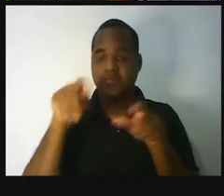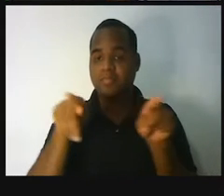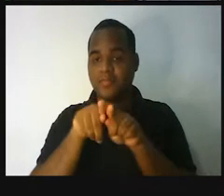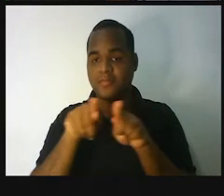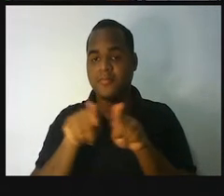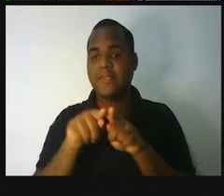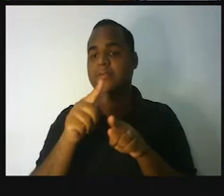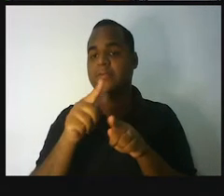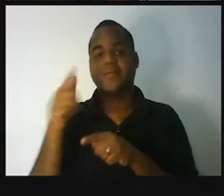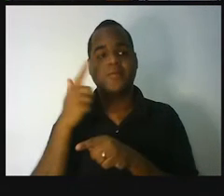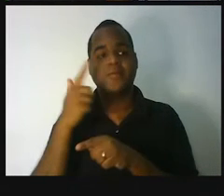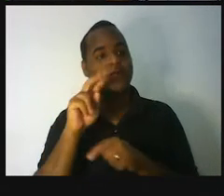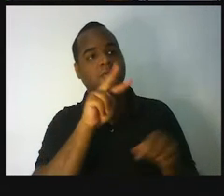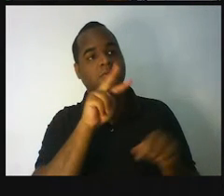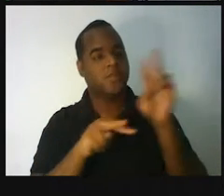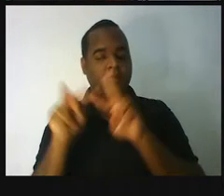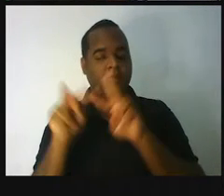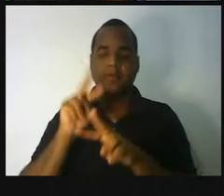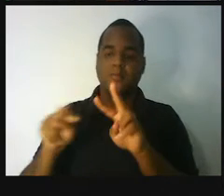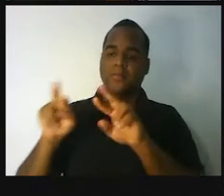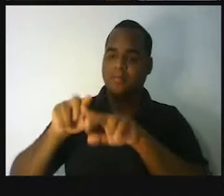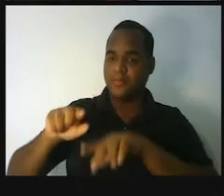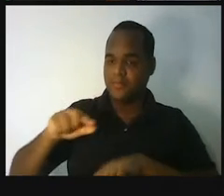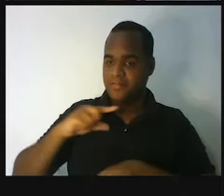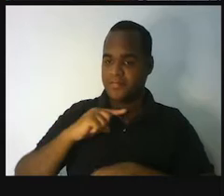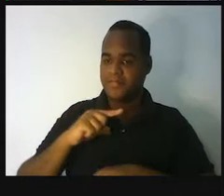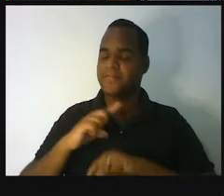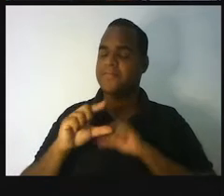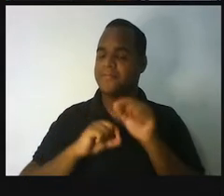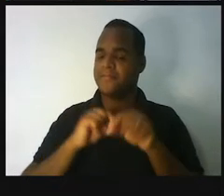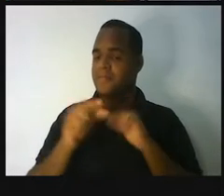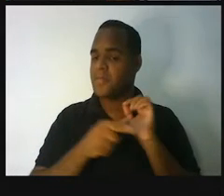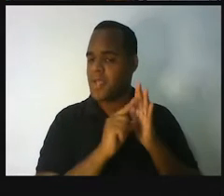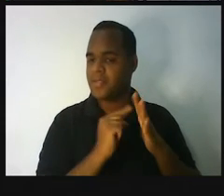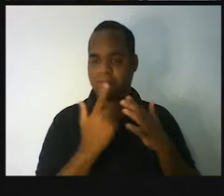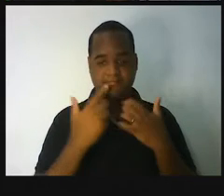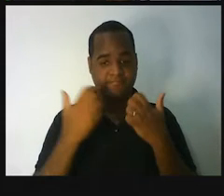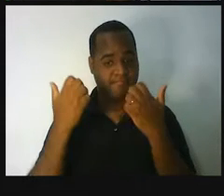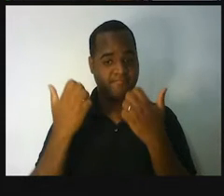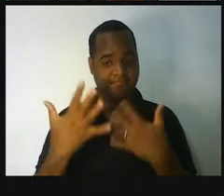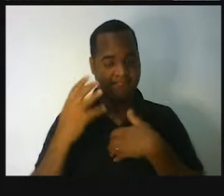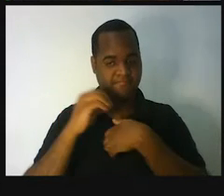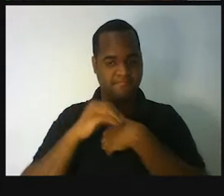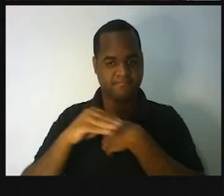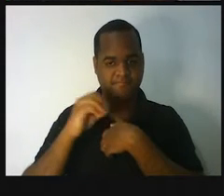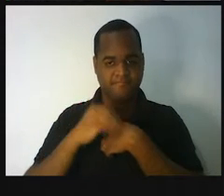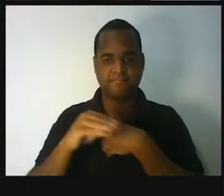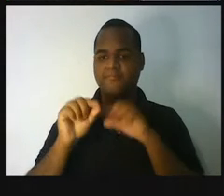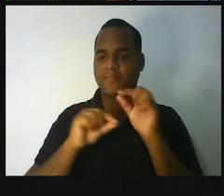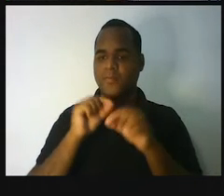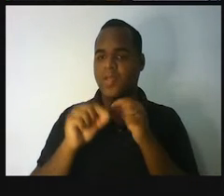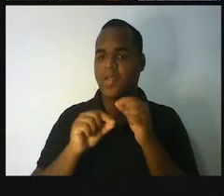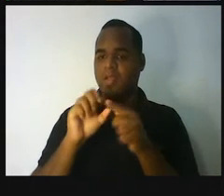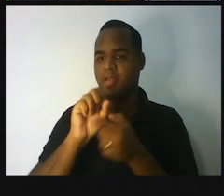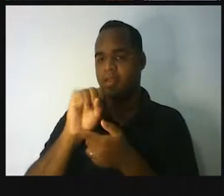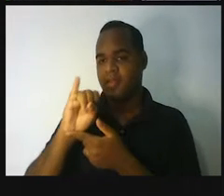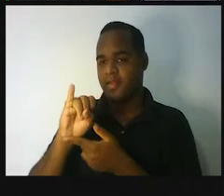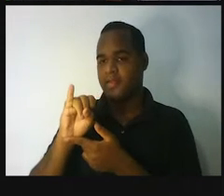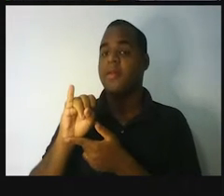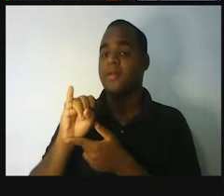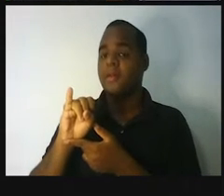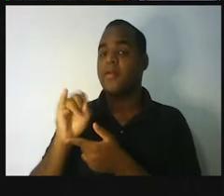tudo à nossa volta tem medida. Nós vimos isso na aula anterior a essa. A gente viu também o que são sistemas de medida,